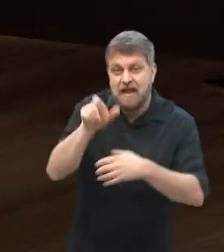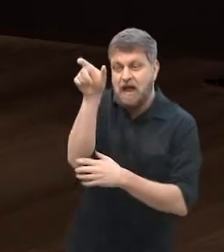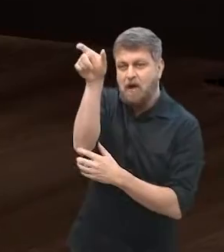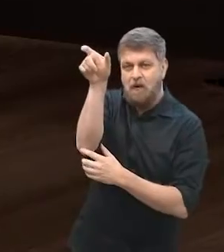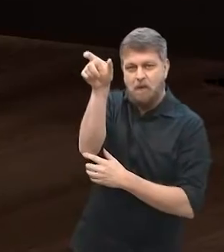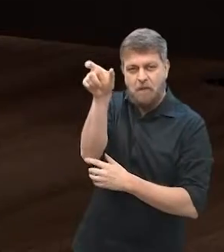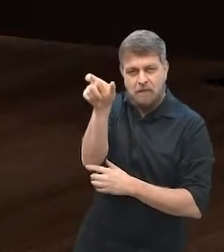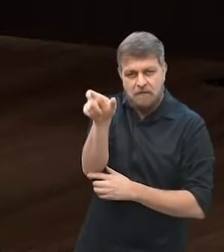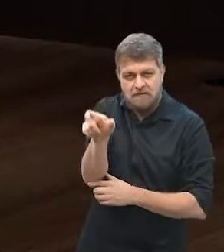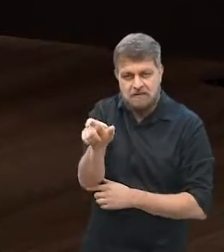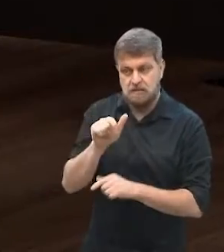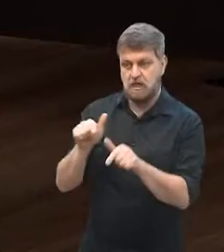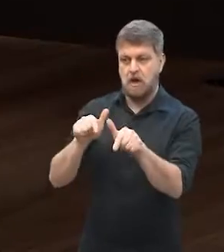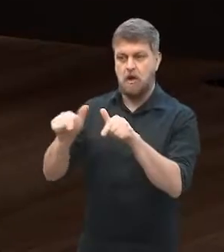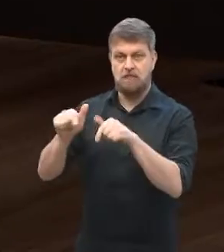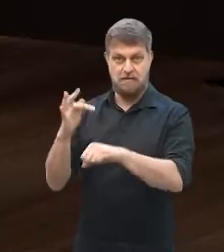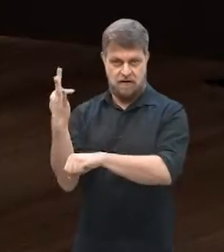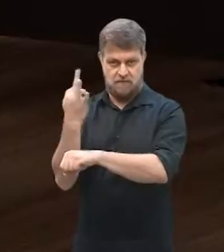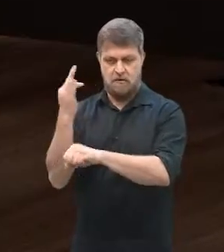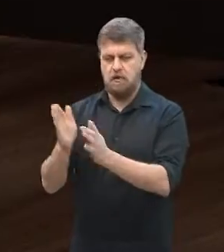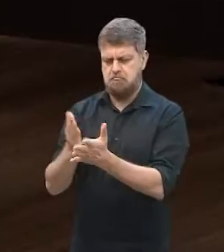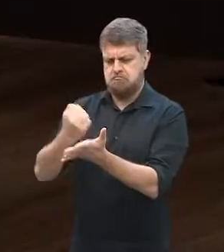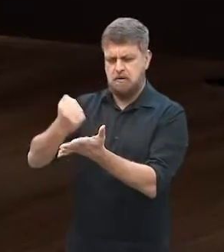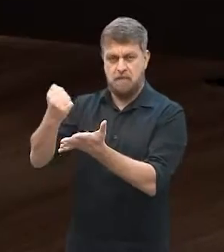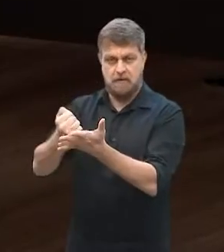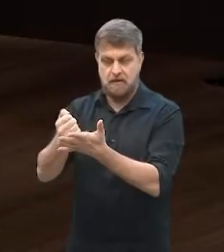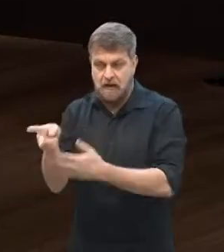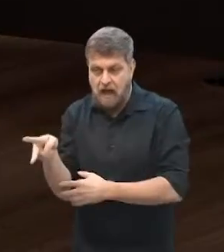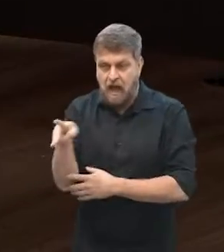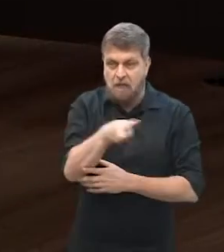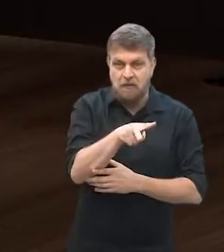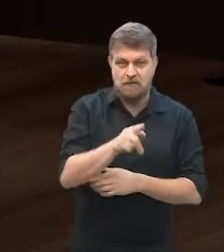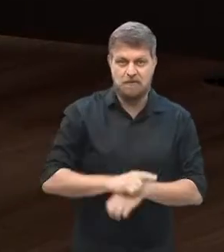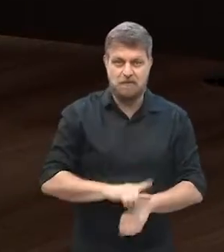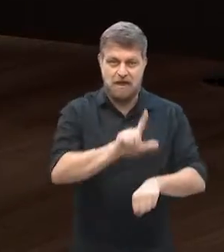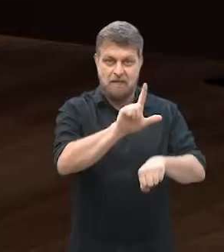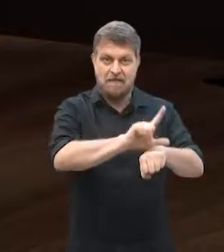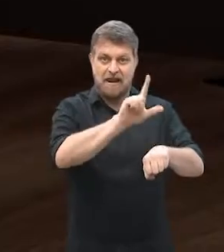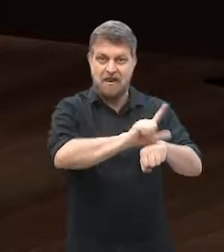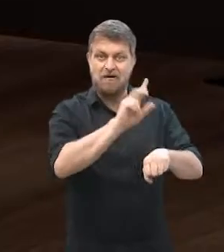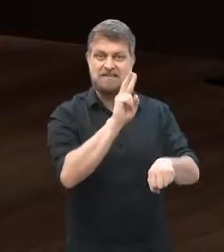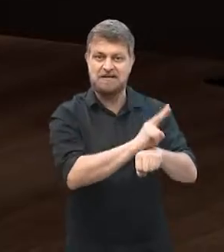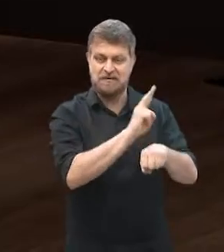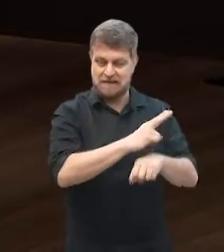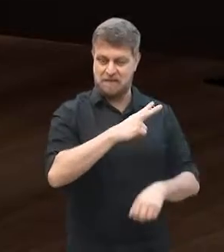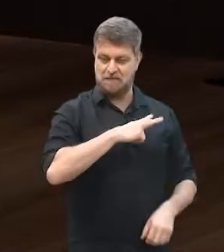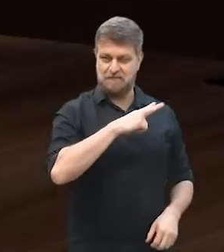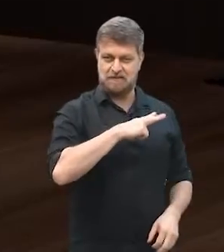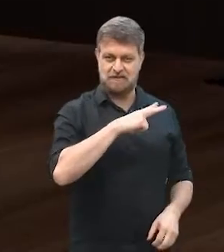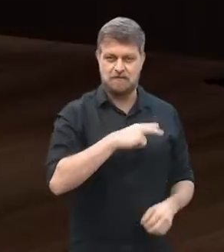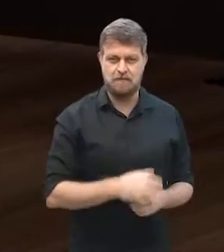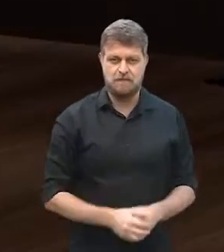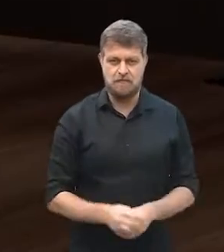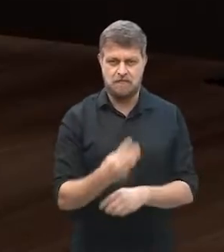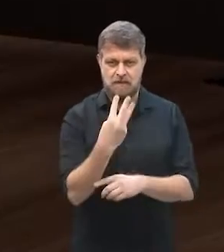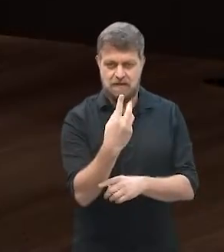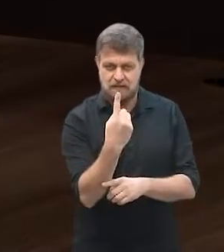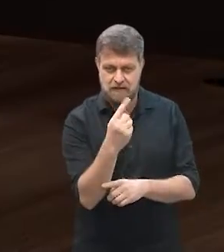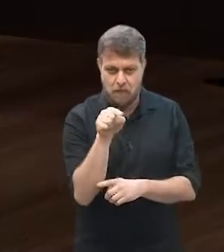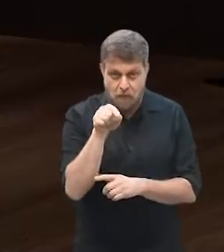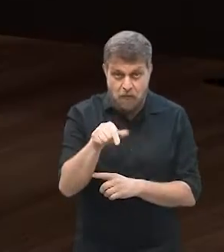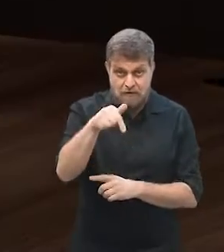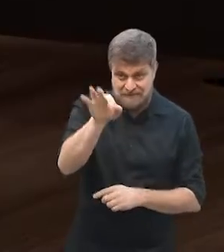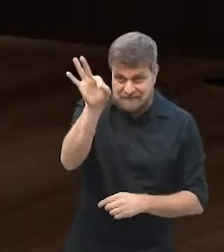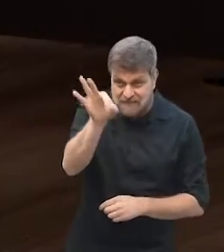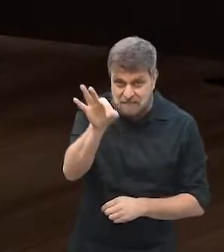pessoa que saiu do emprego formal para tomar conta do próprio negócio. E olha só, 31,7